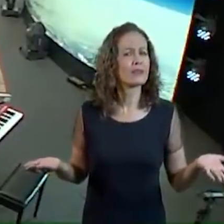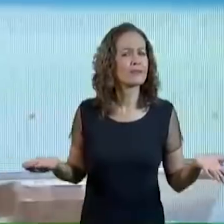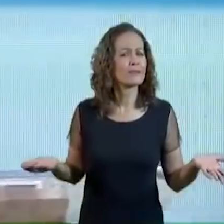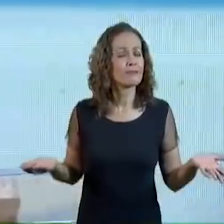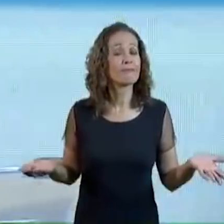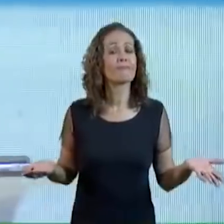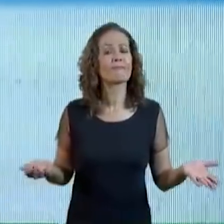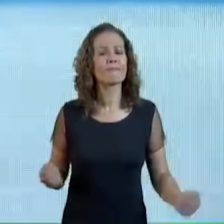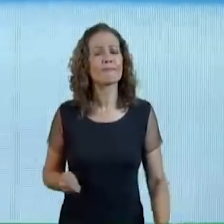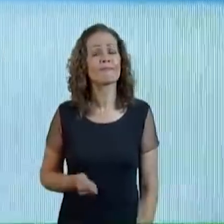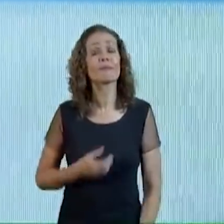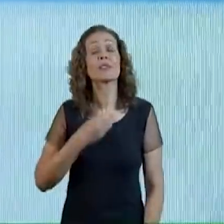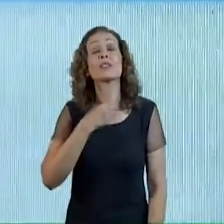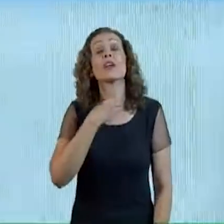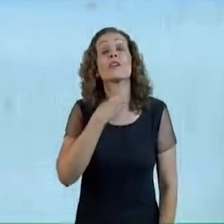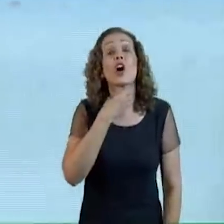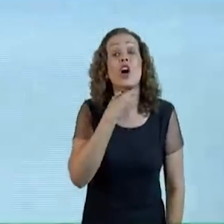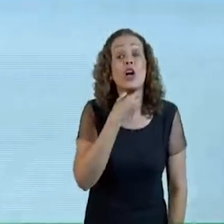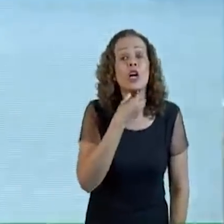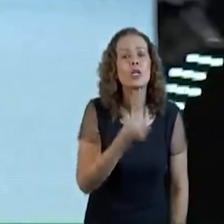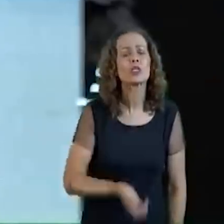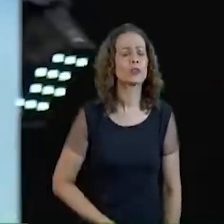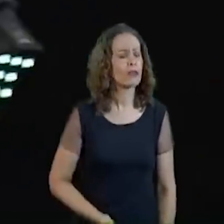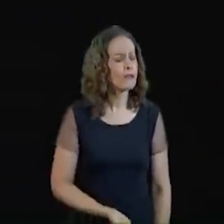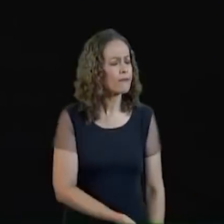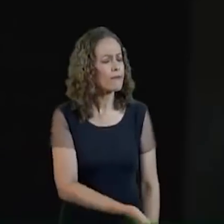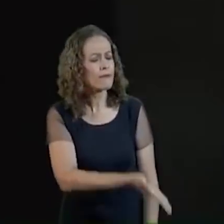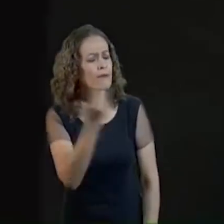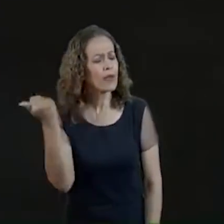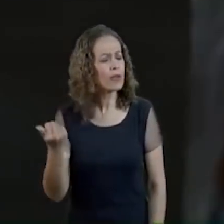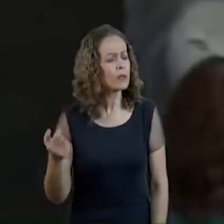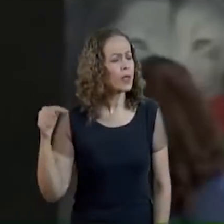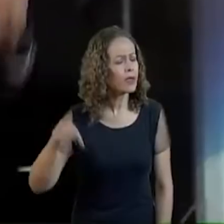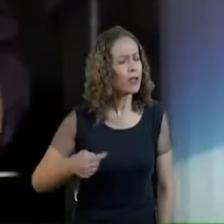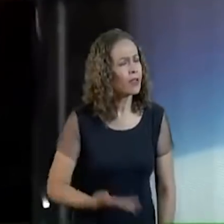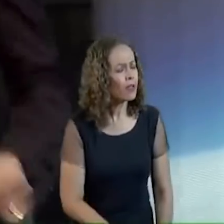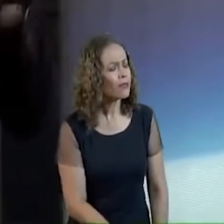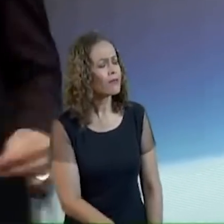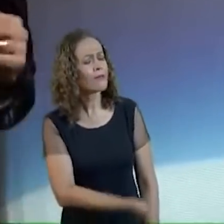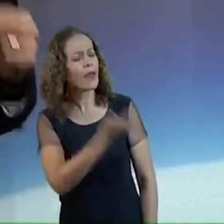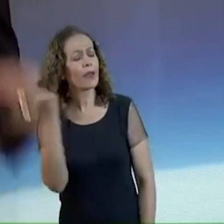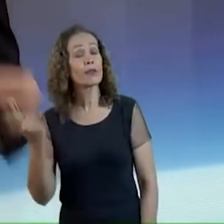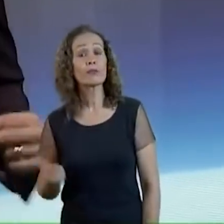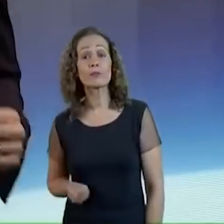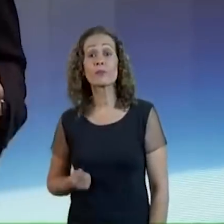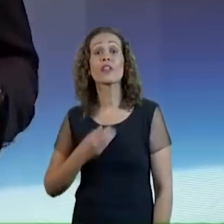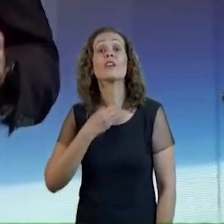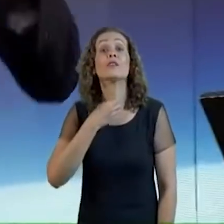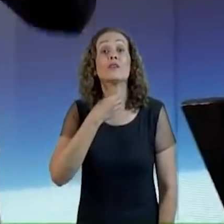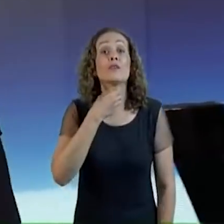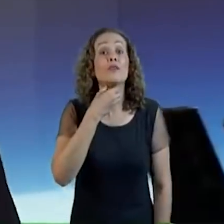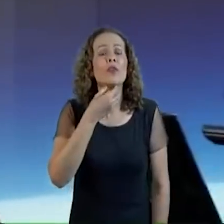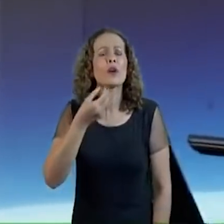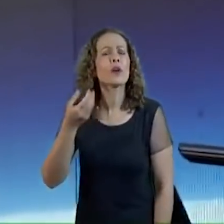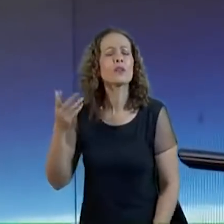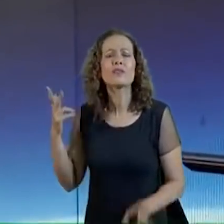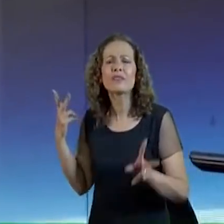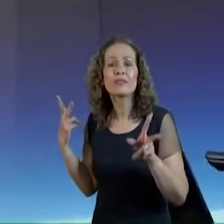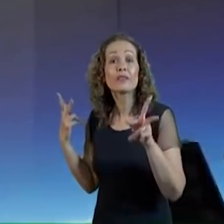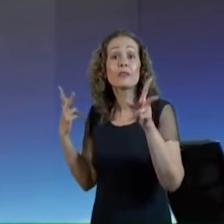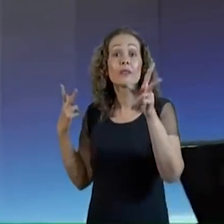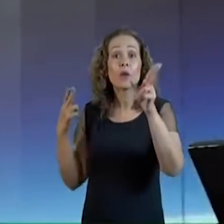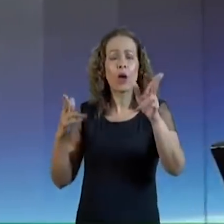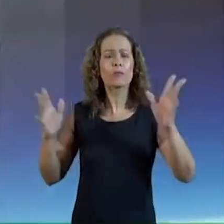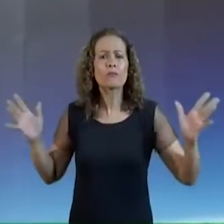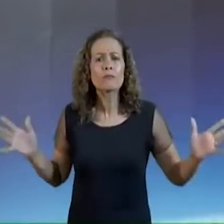E a voz derrando Sobe para cá Vem para cá É a mesma voz Que está insistindo com a sua